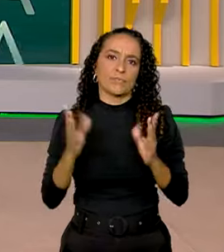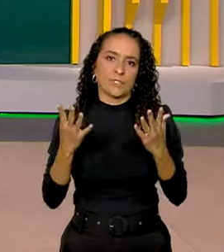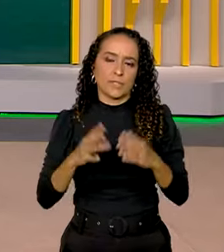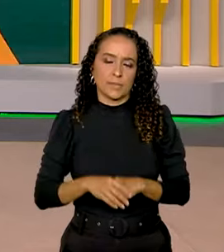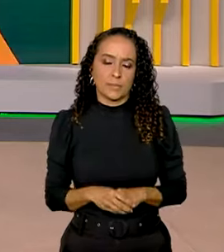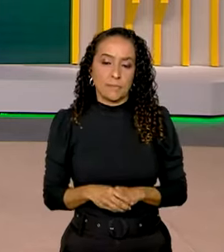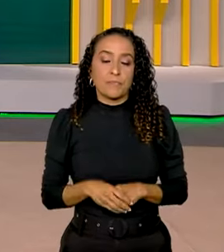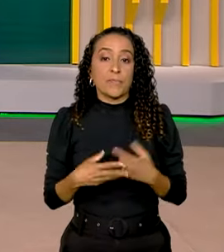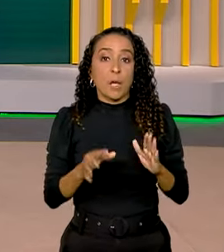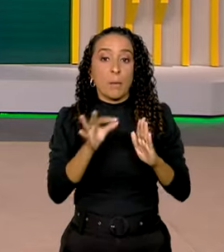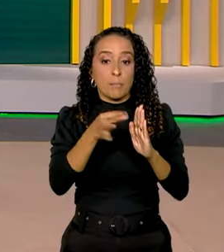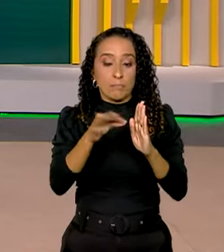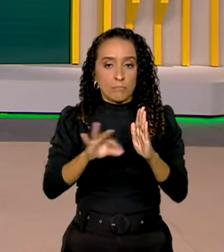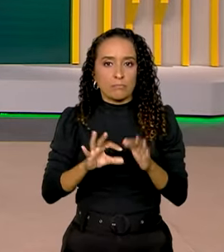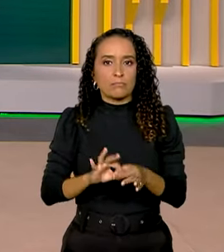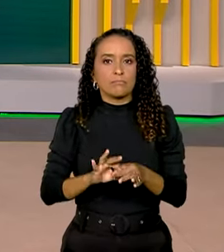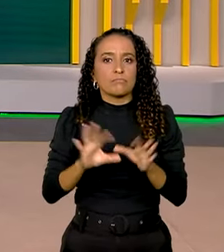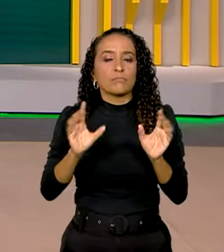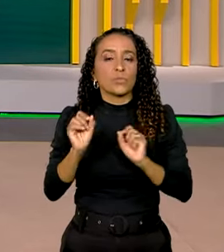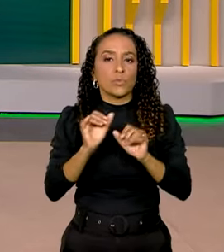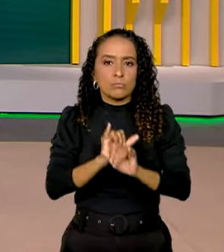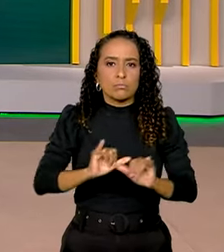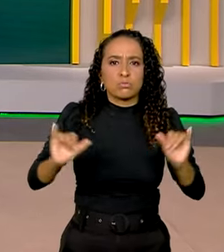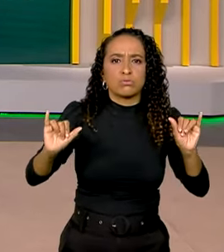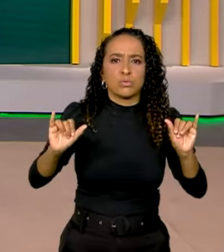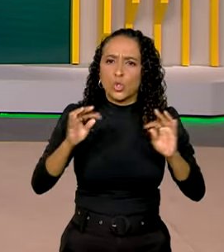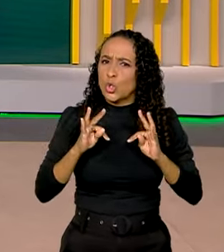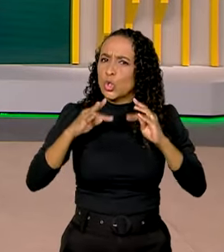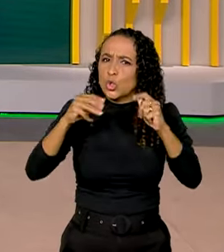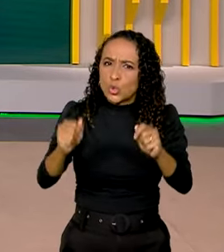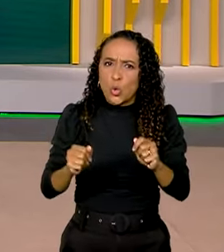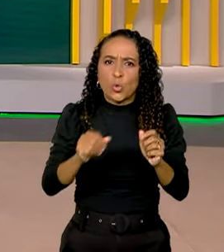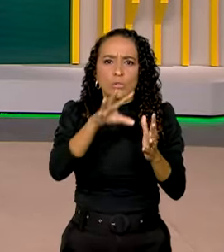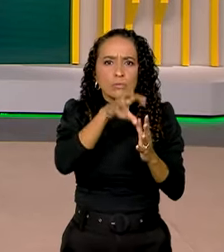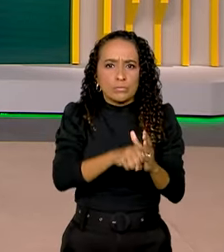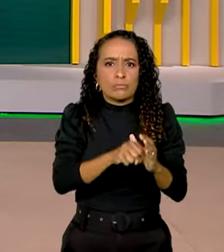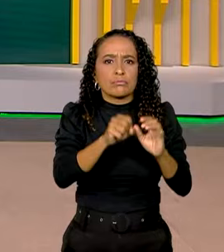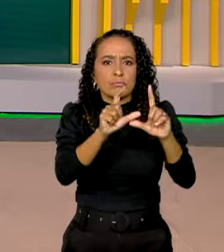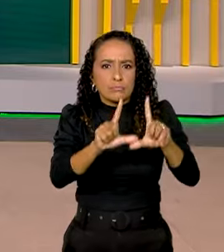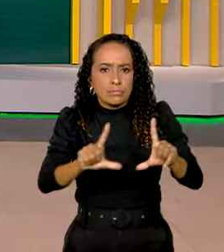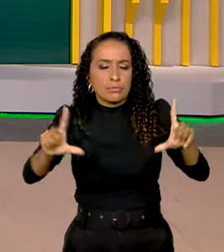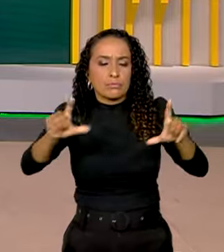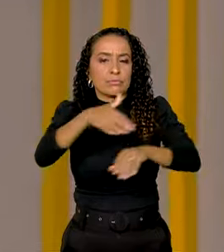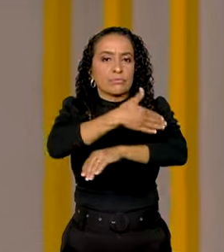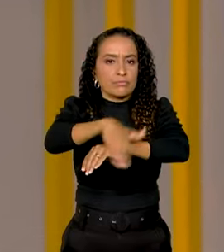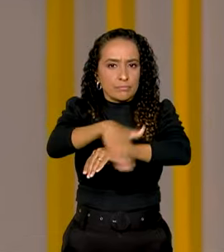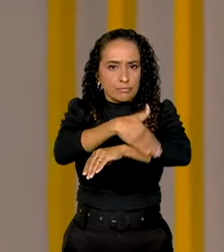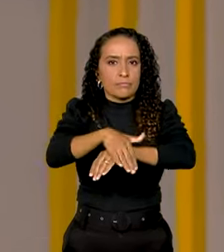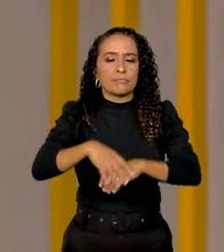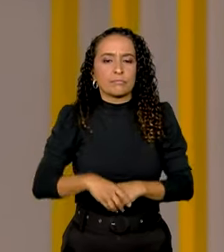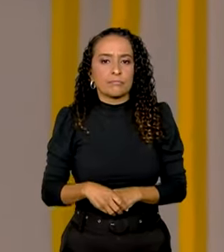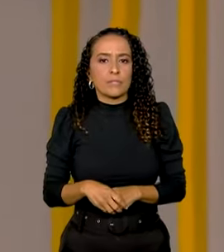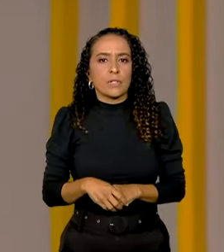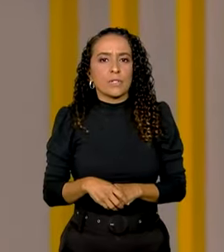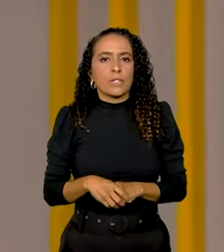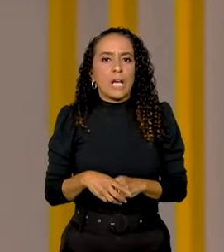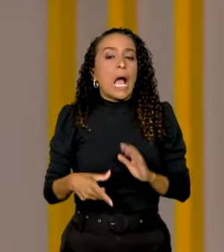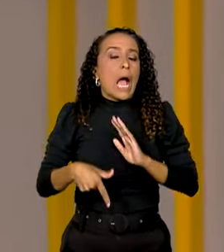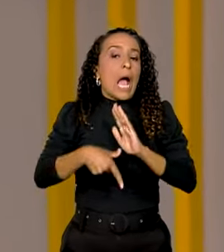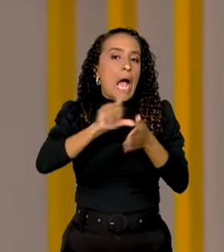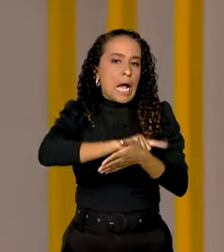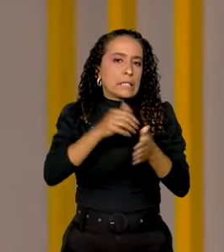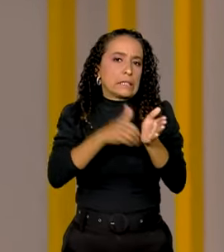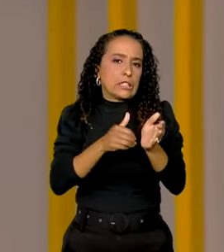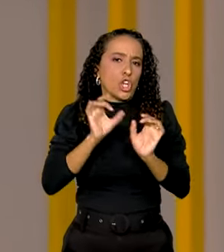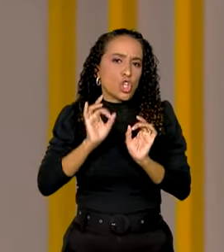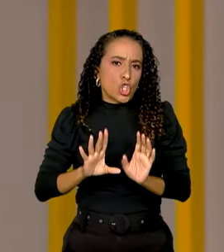O IBGE disponibilizou publicamente todo o seu cadastro nacional de endereços. Restrito anteriormente só